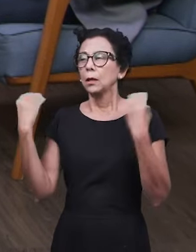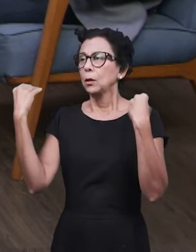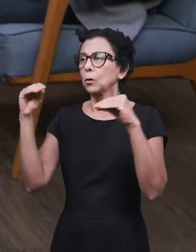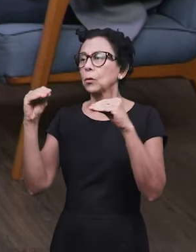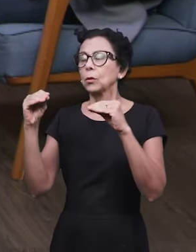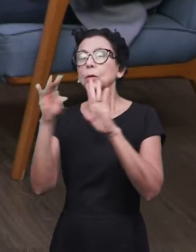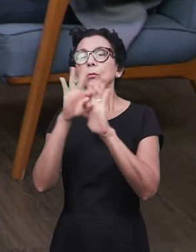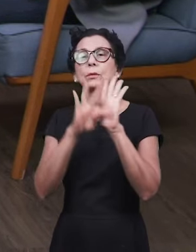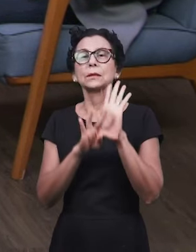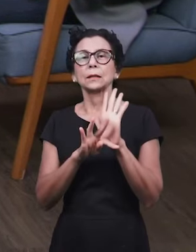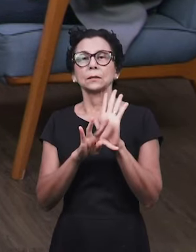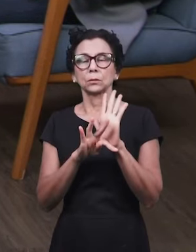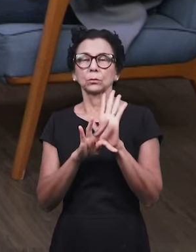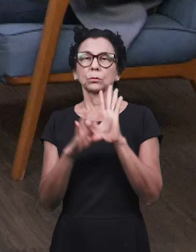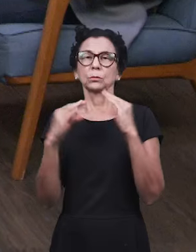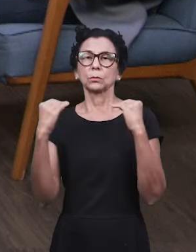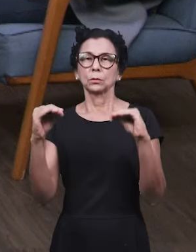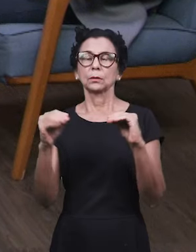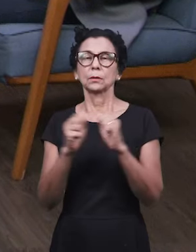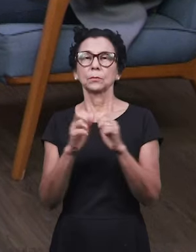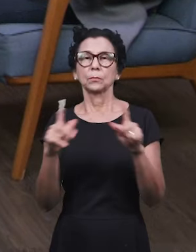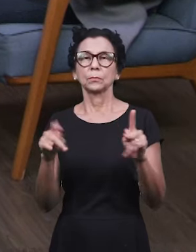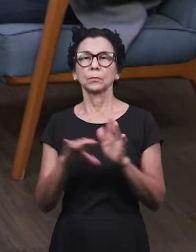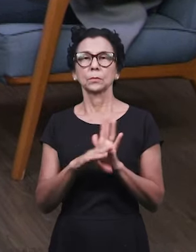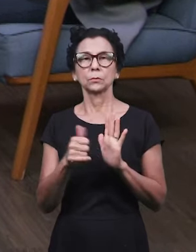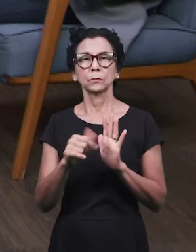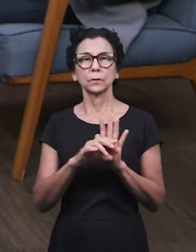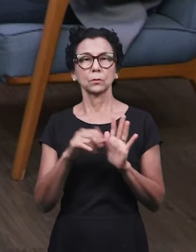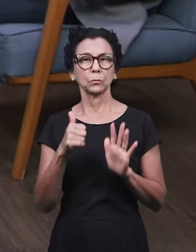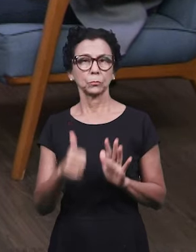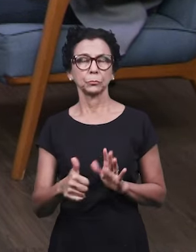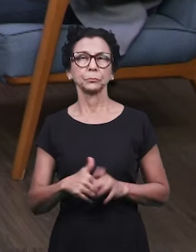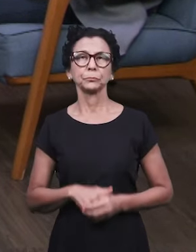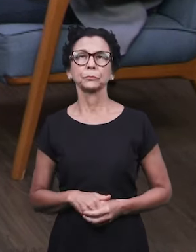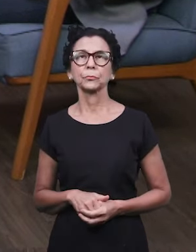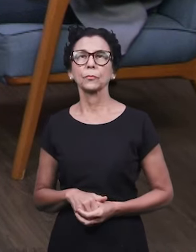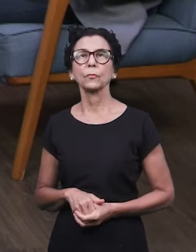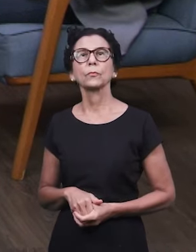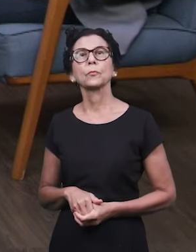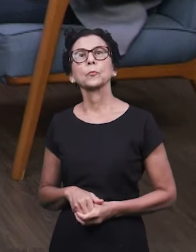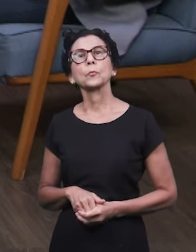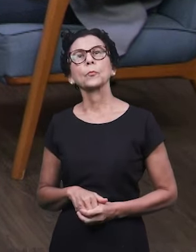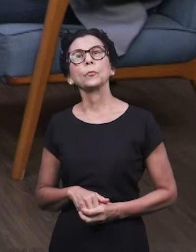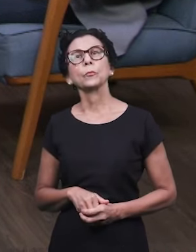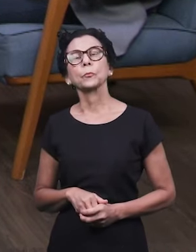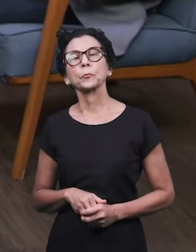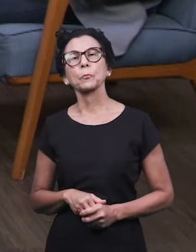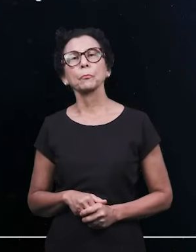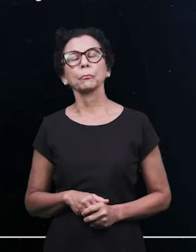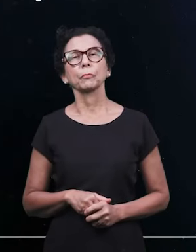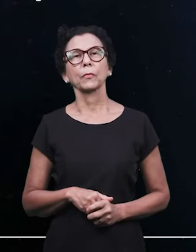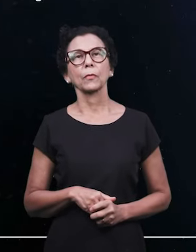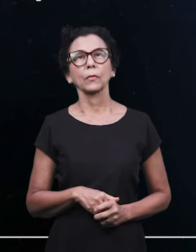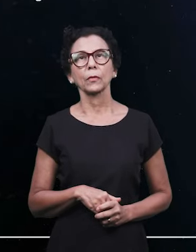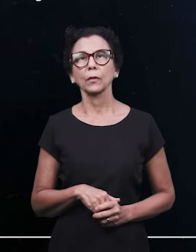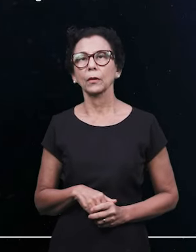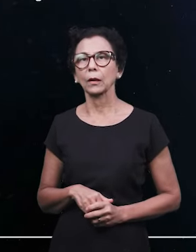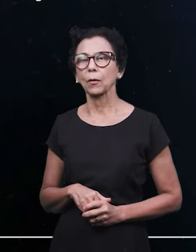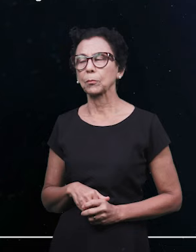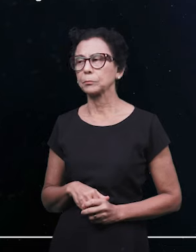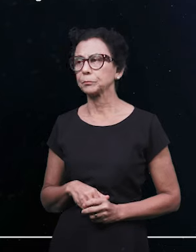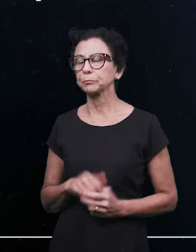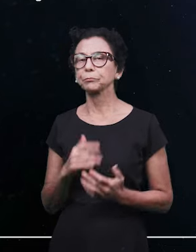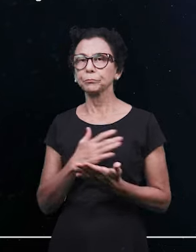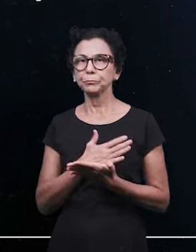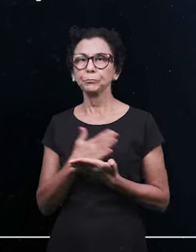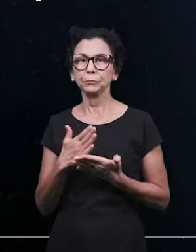equipe, colocar isso. Não, colocar o texto. O texto Apocalipse, capítulo 1, verso 1, que é o que o pastor Sérgio está se referindo.